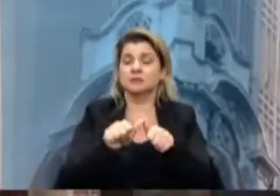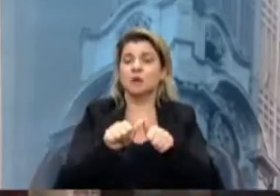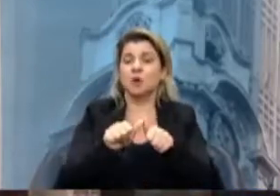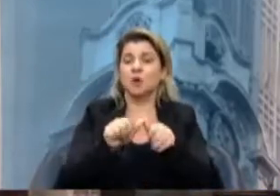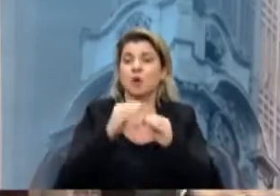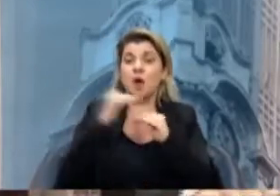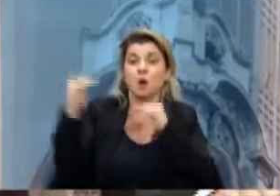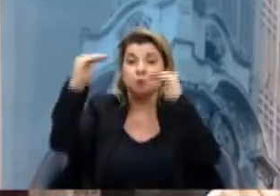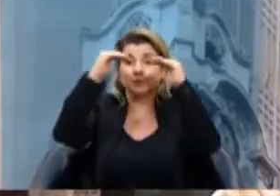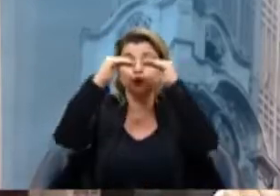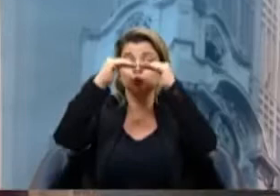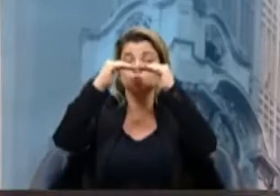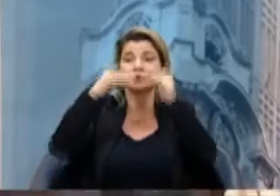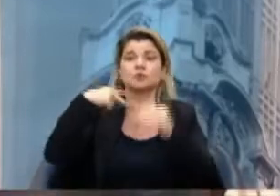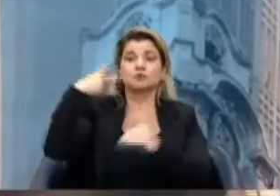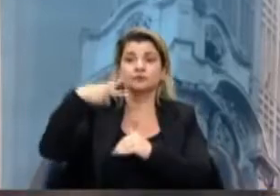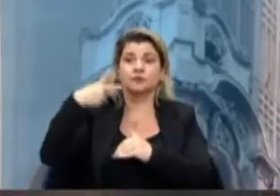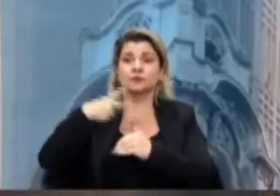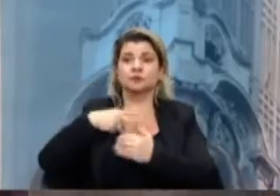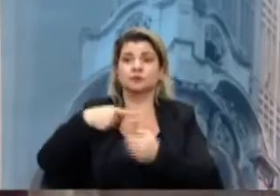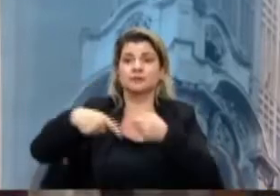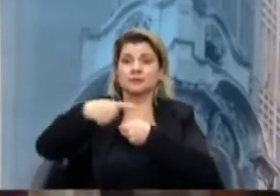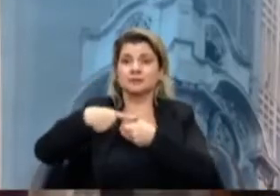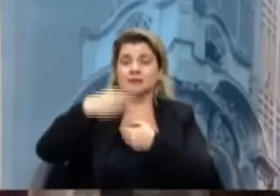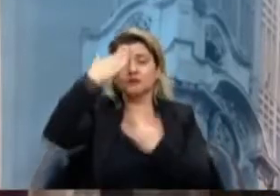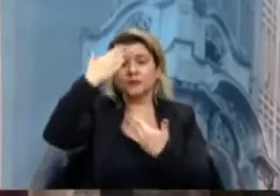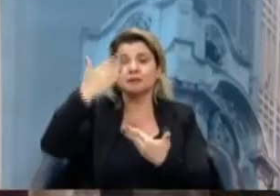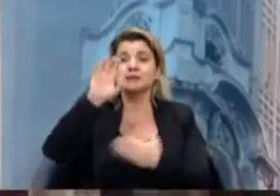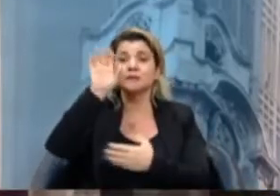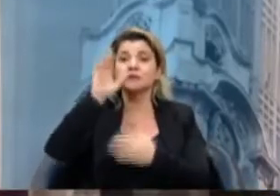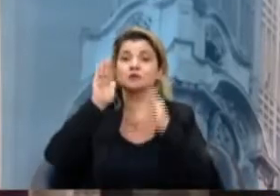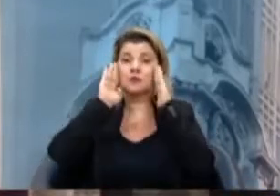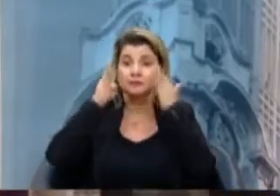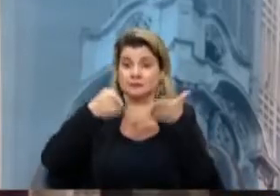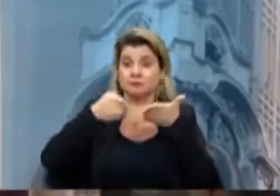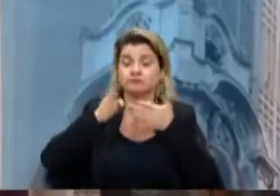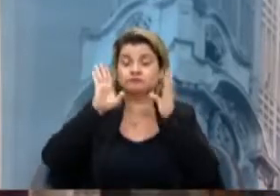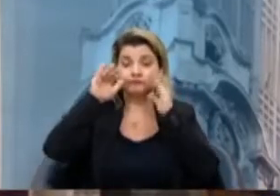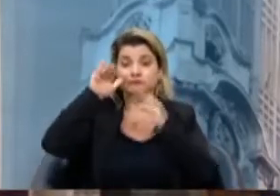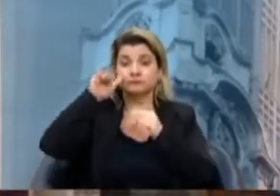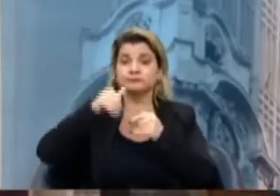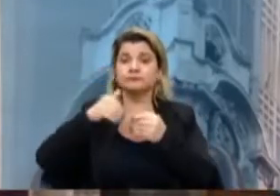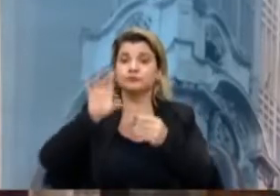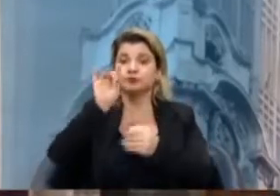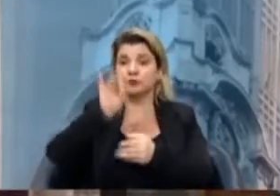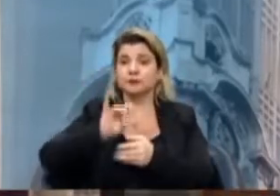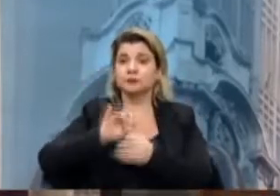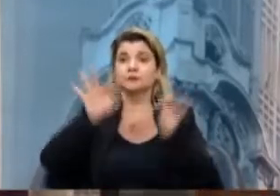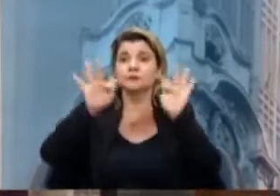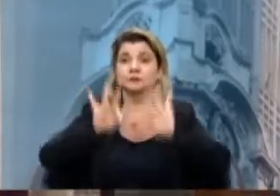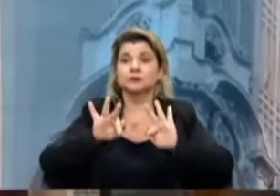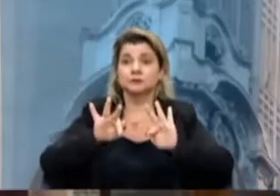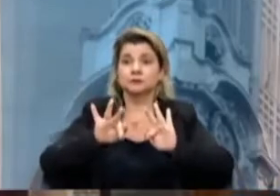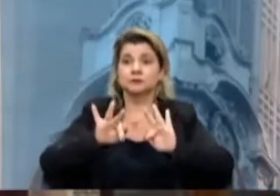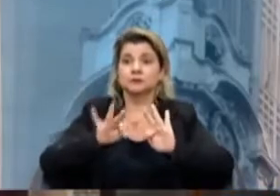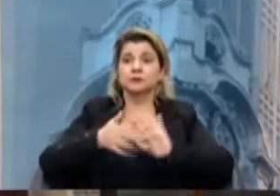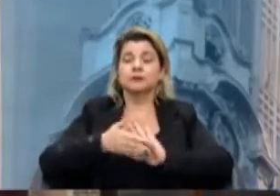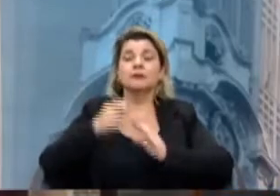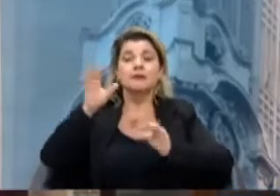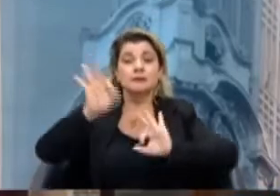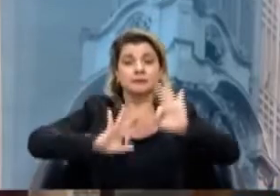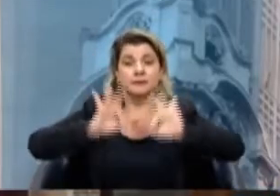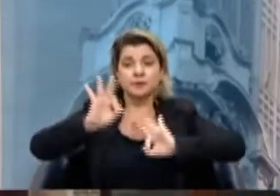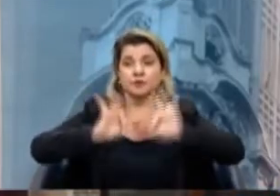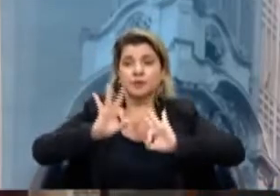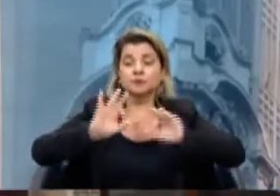vereadores que aqui representam a cidade. Agradeço a atenção de cada um e encerro dizendo que este projeto